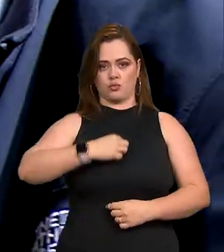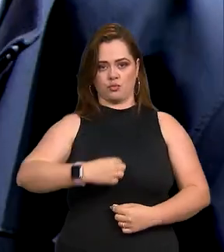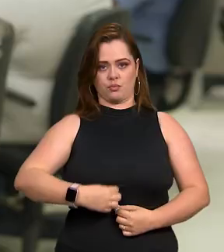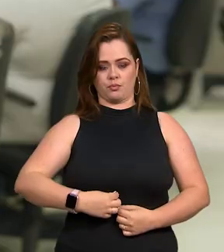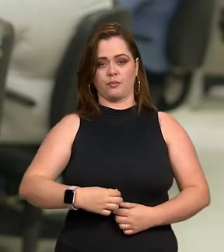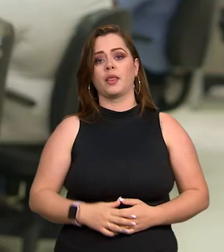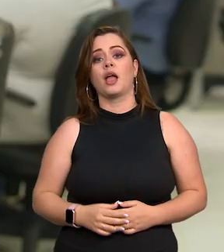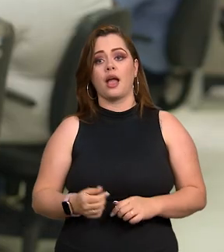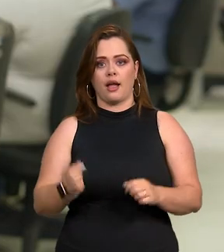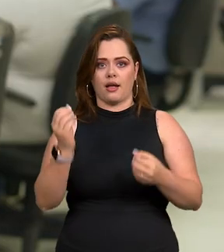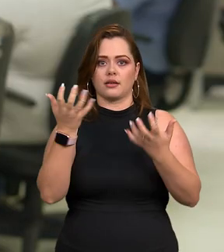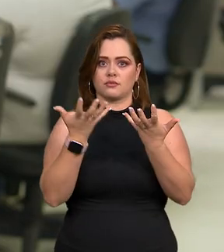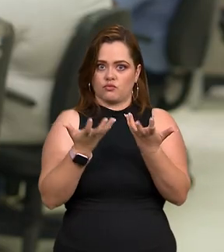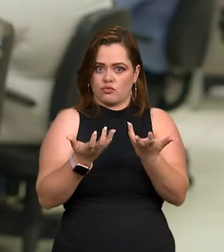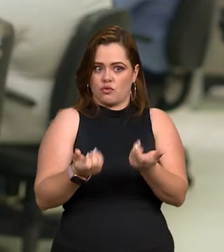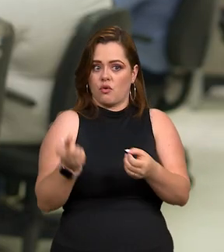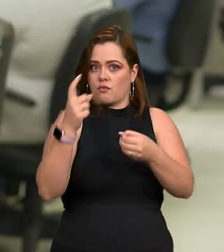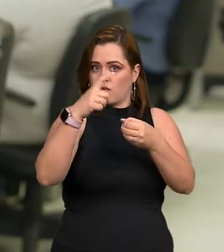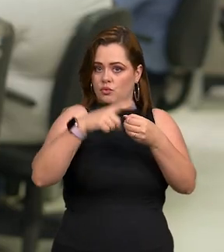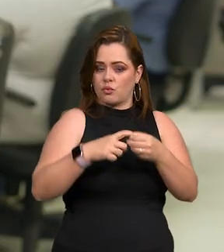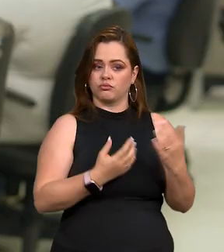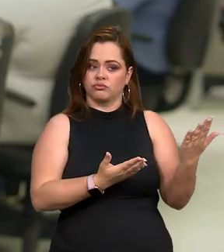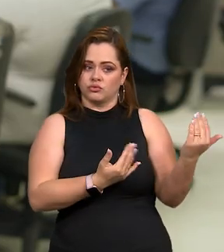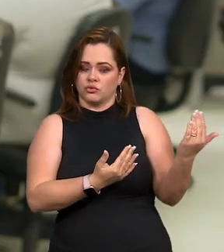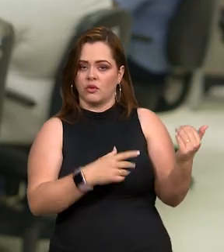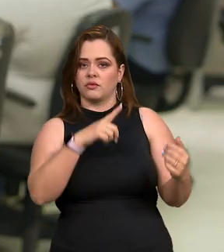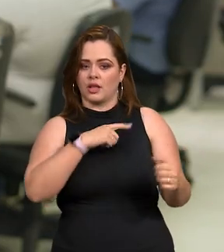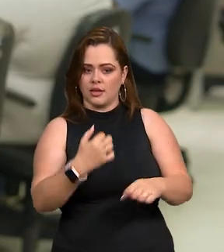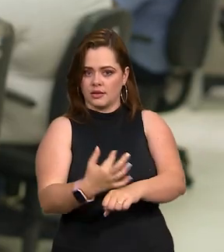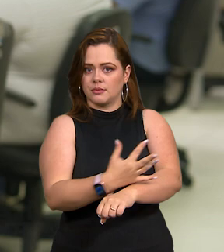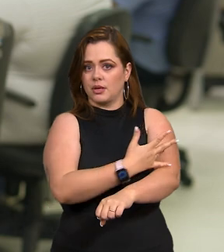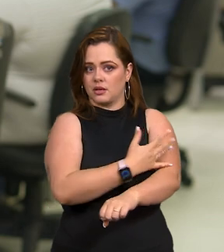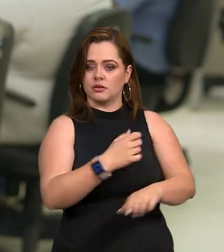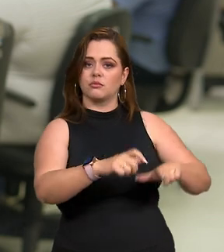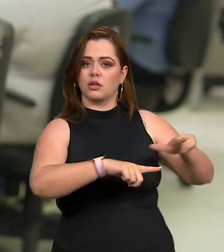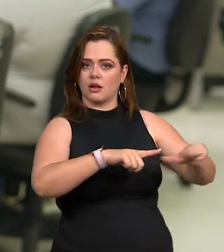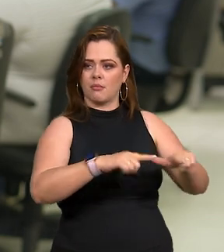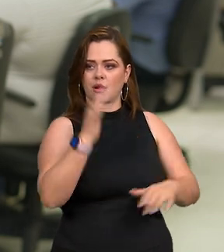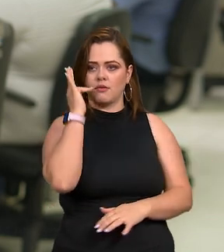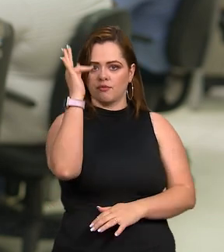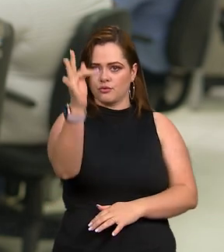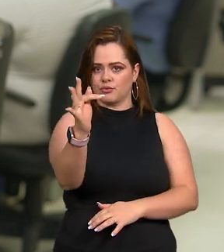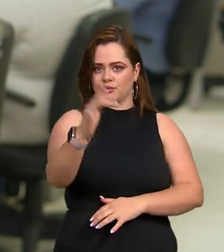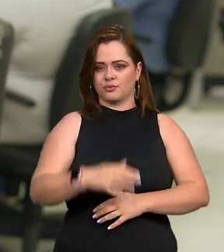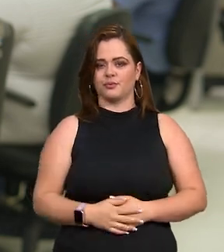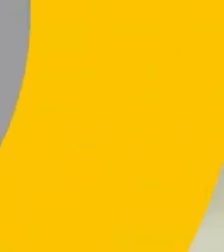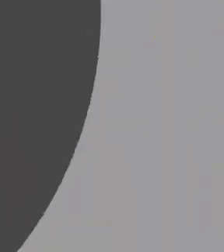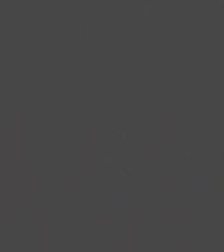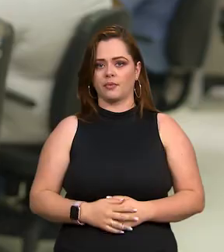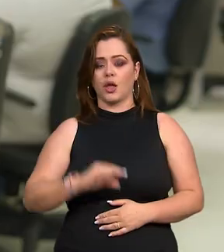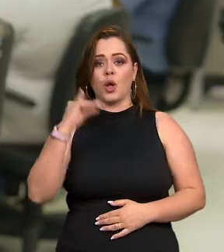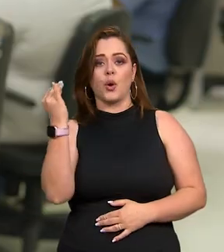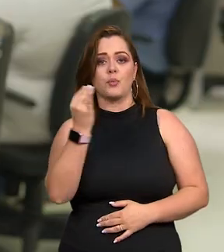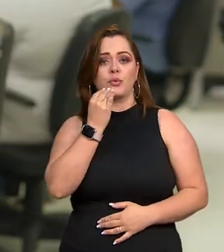Mujica. Lula afirmou que voltou para que a juventude tenha esperança, empregos e futuro.